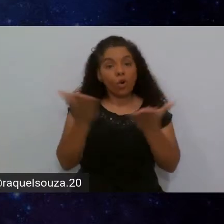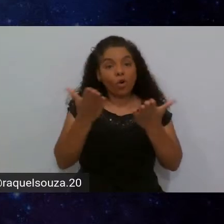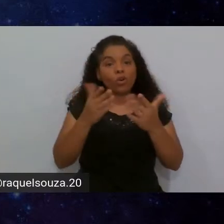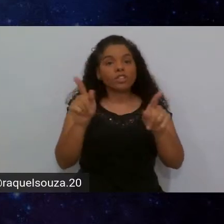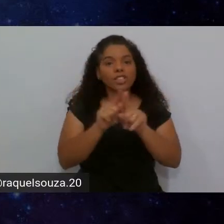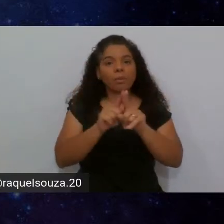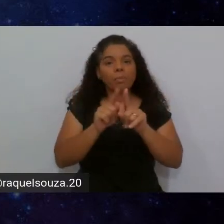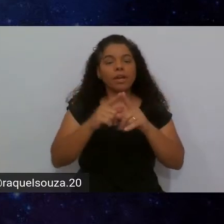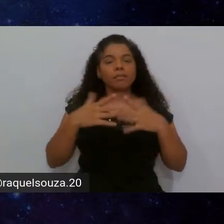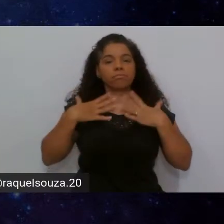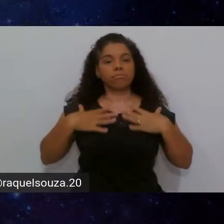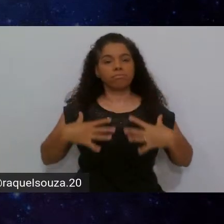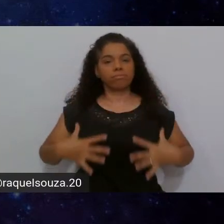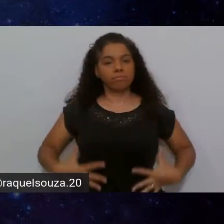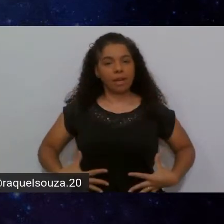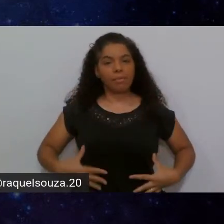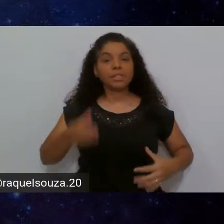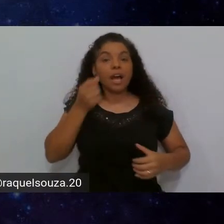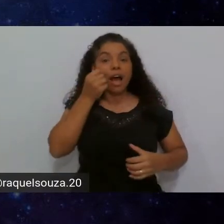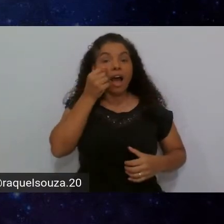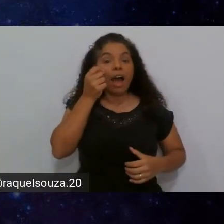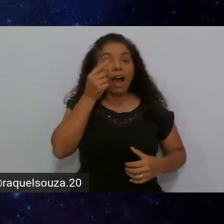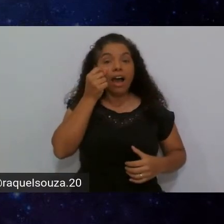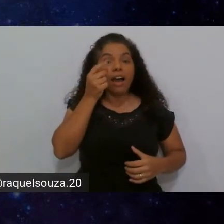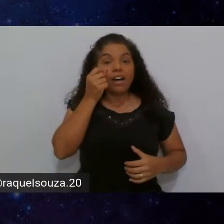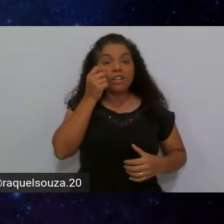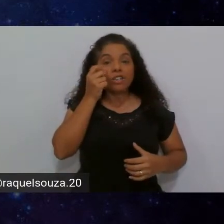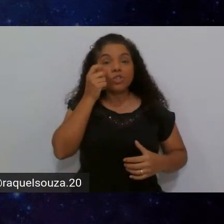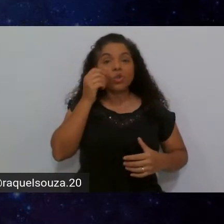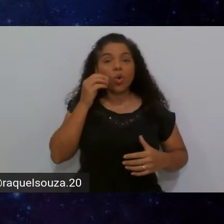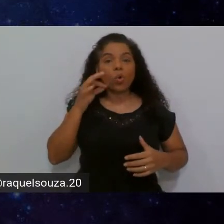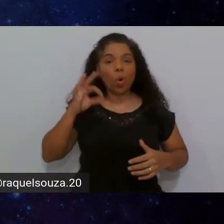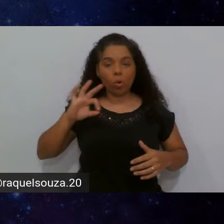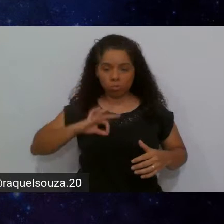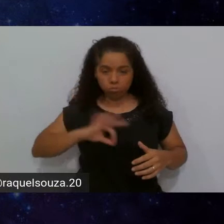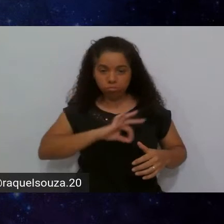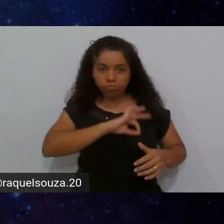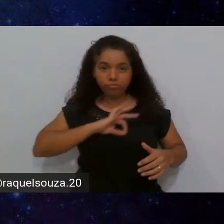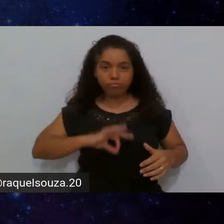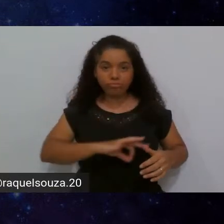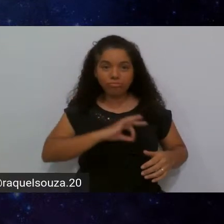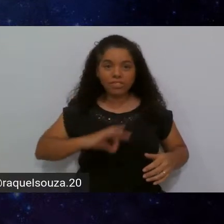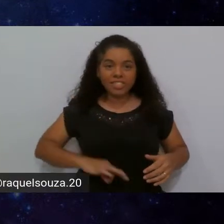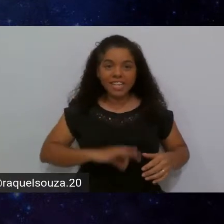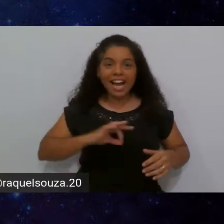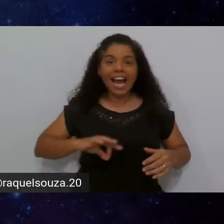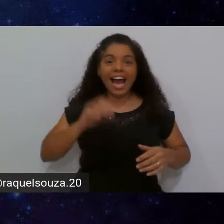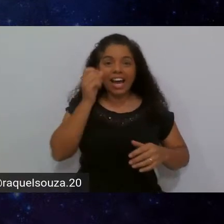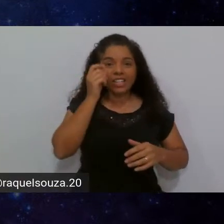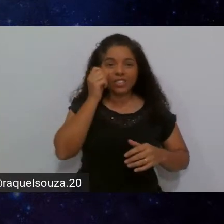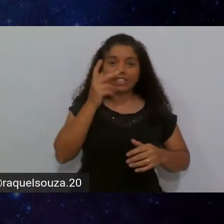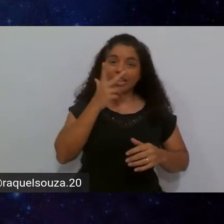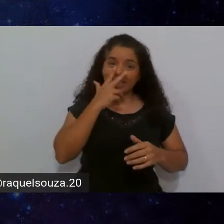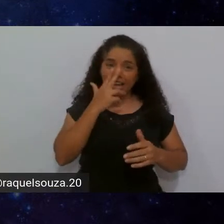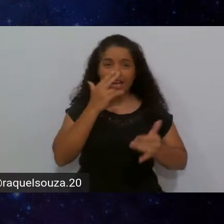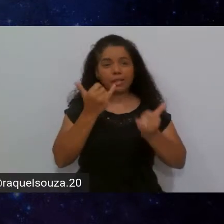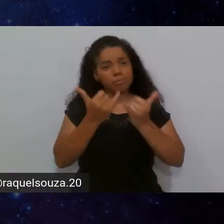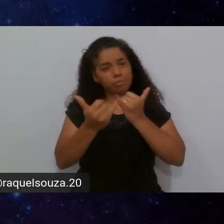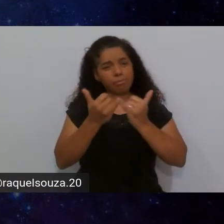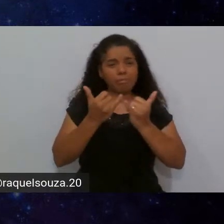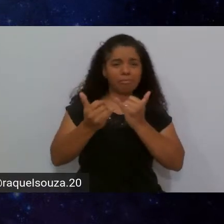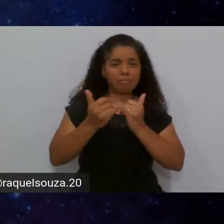uma camiseta azul marinho com bolinhas azuis, pode até parecer aqui um,